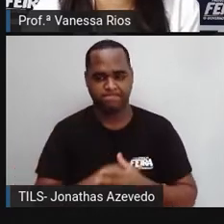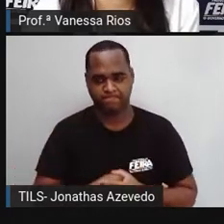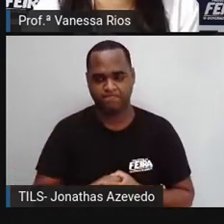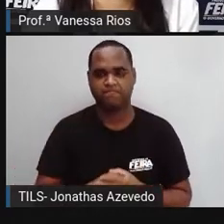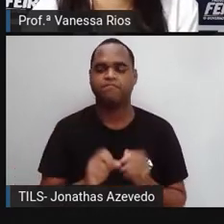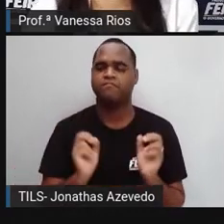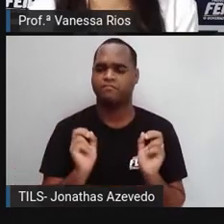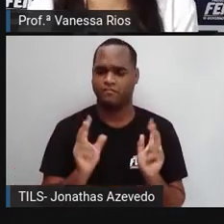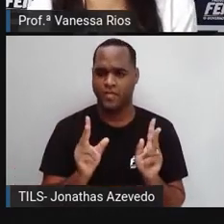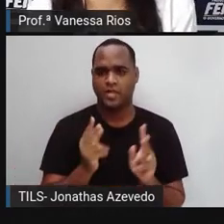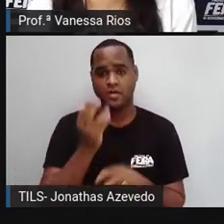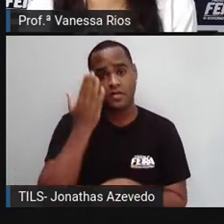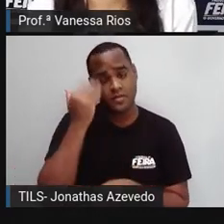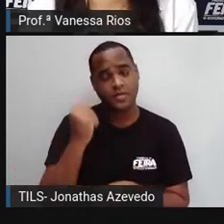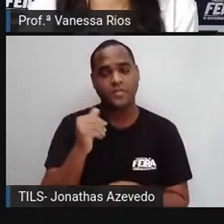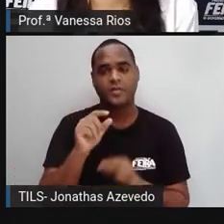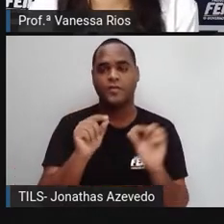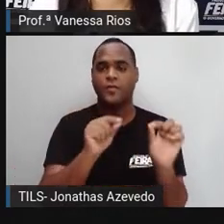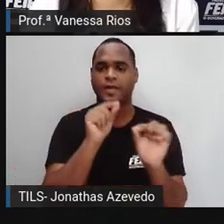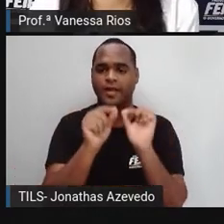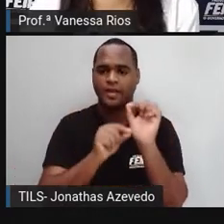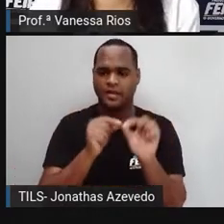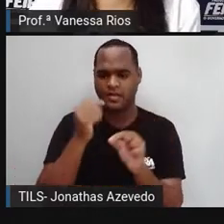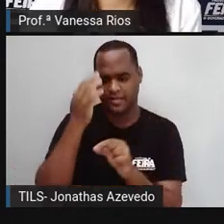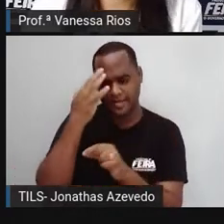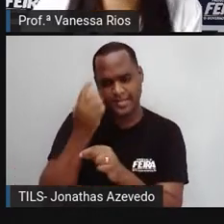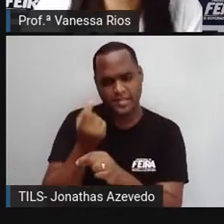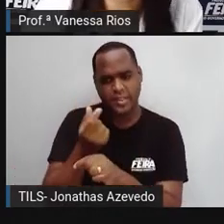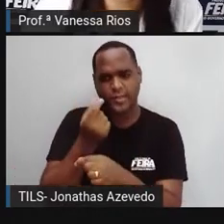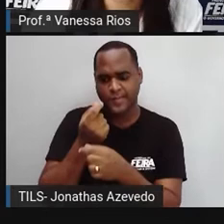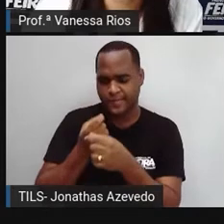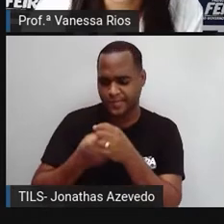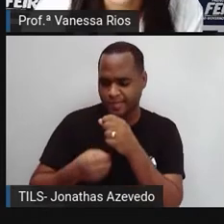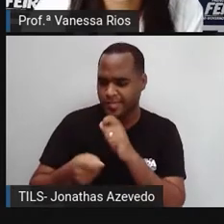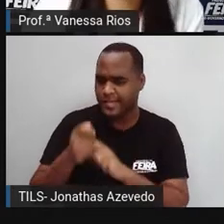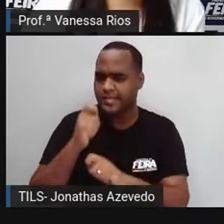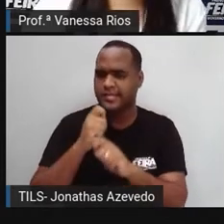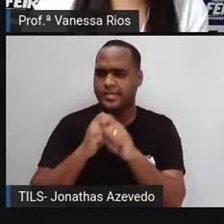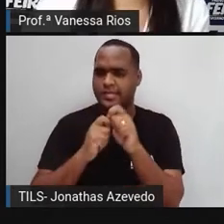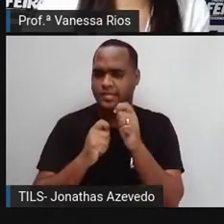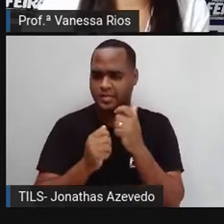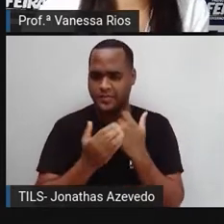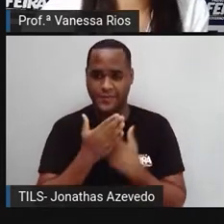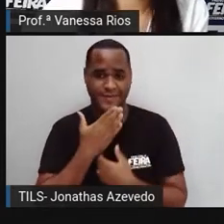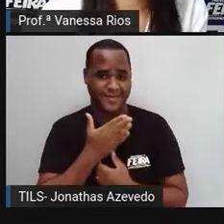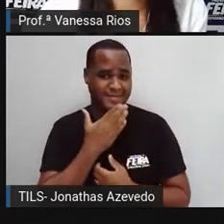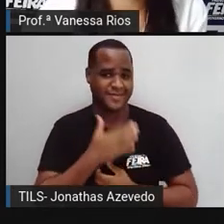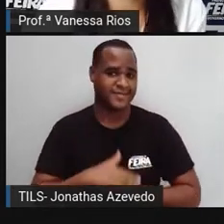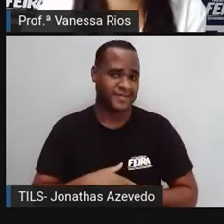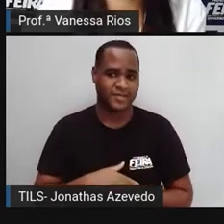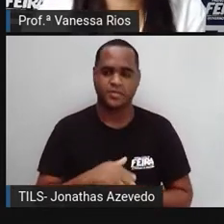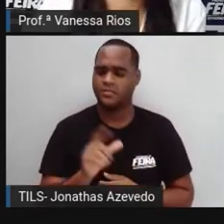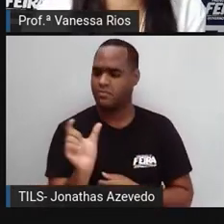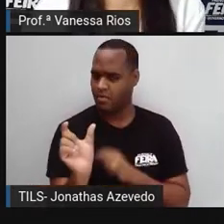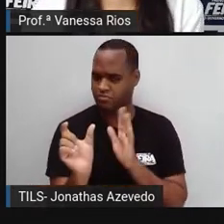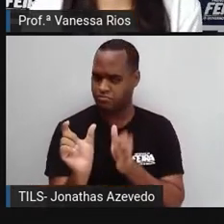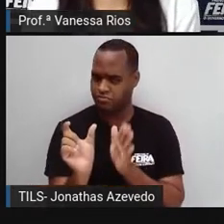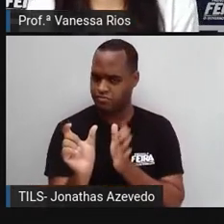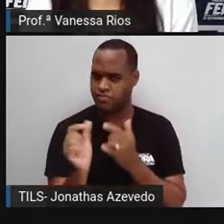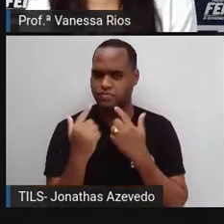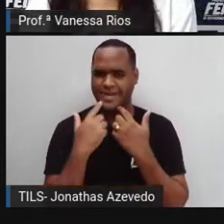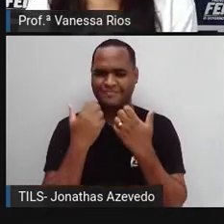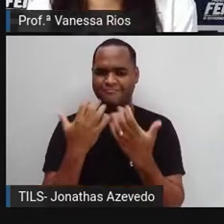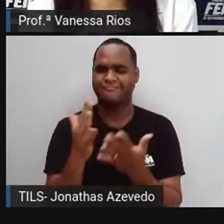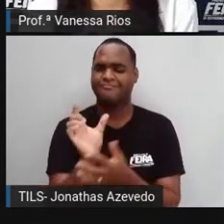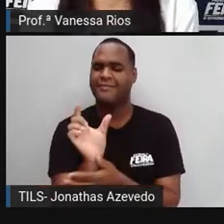Você sabe o que é empreendedorismo? A PRO falou da palavra empreender, e a palavra